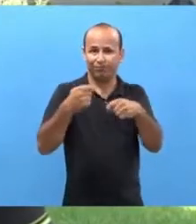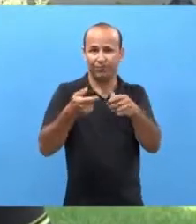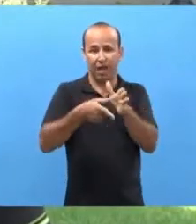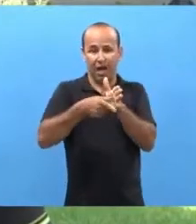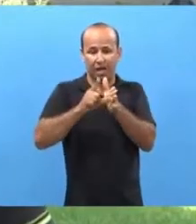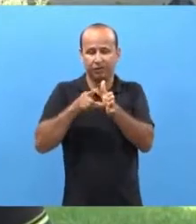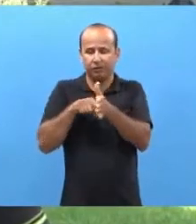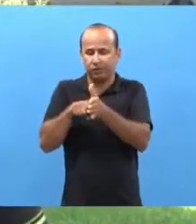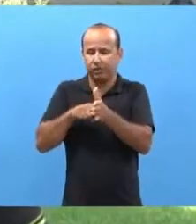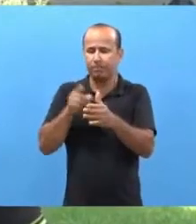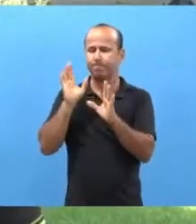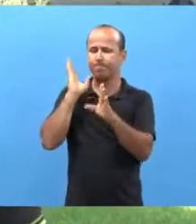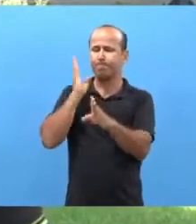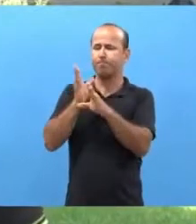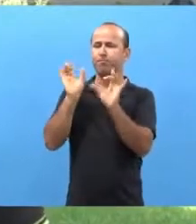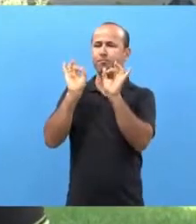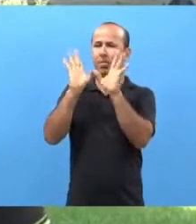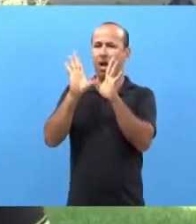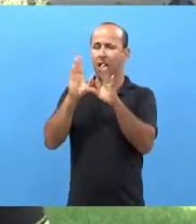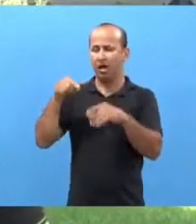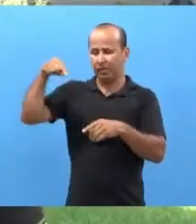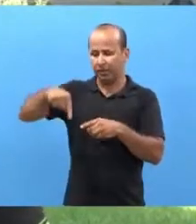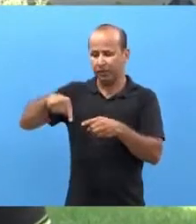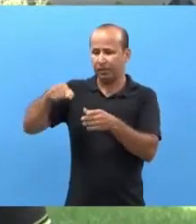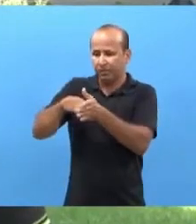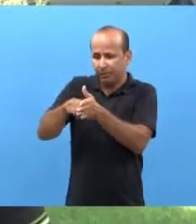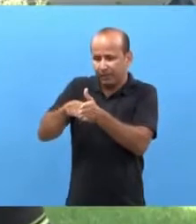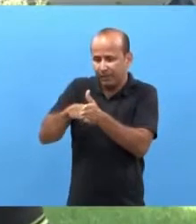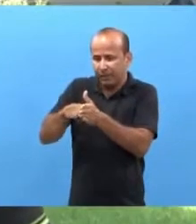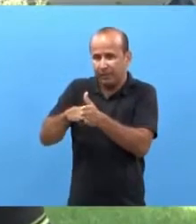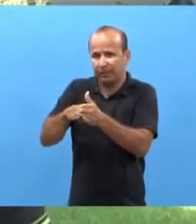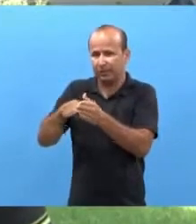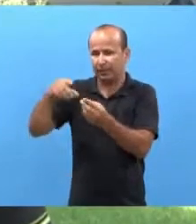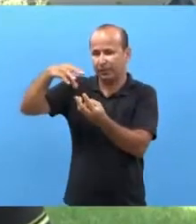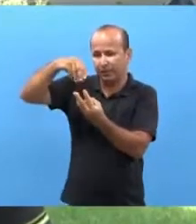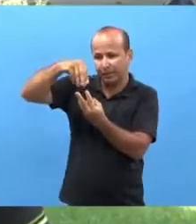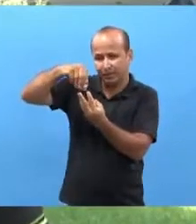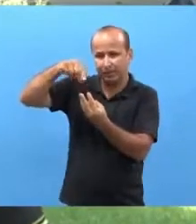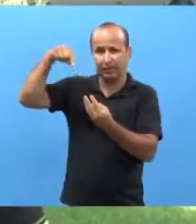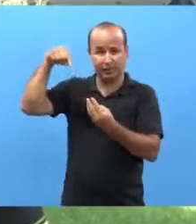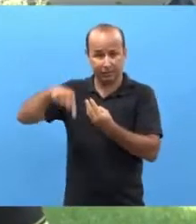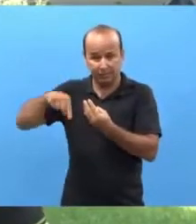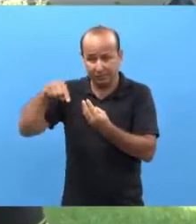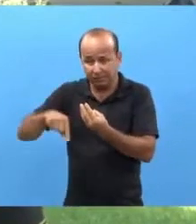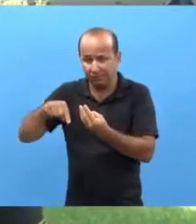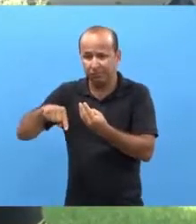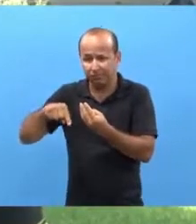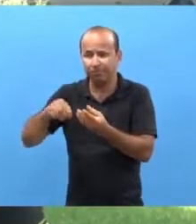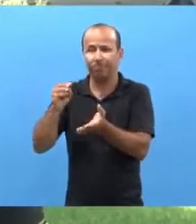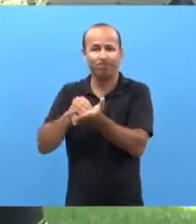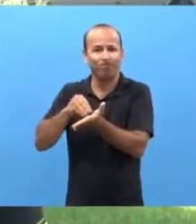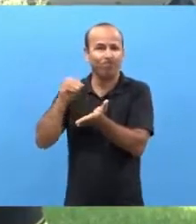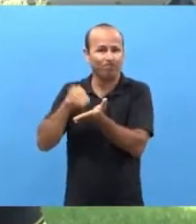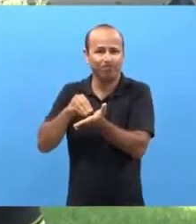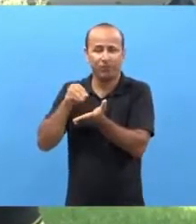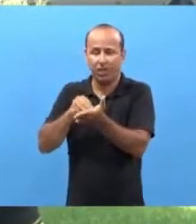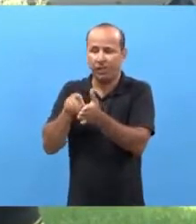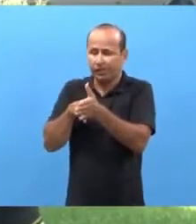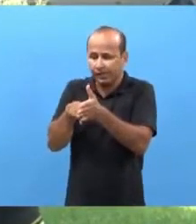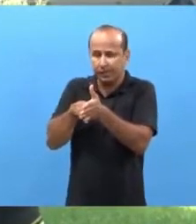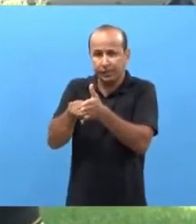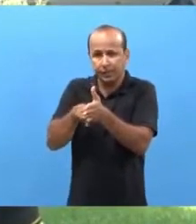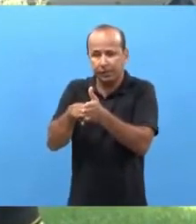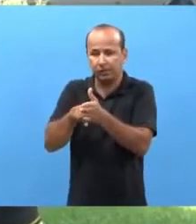É uma necessidade que a gente sentiu dentro das pesquisas em línguas de sinais aqui na